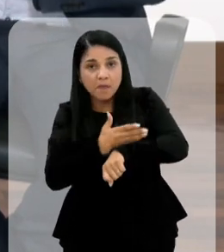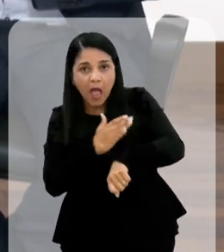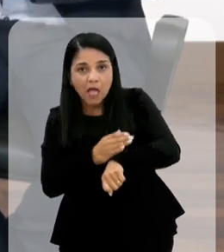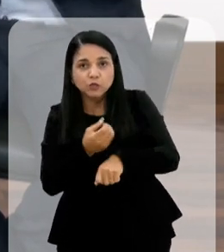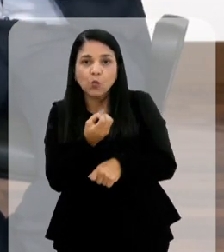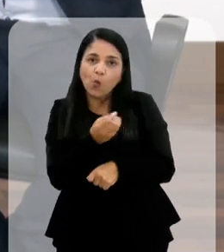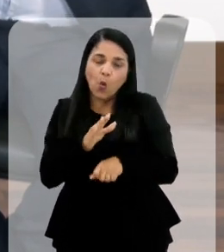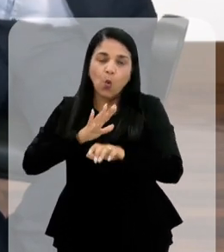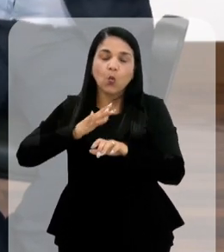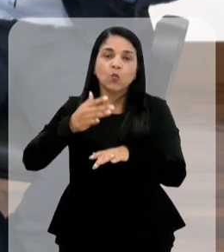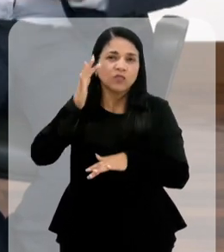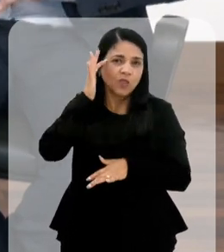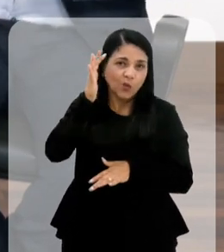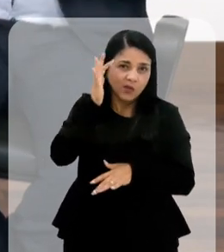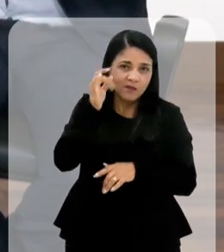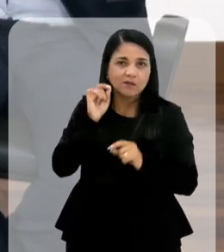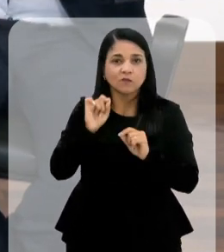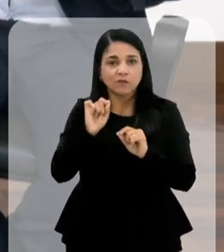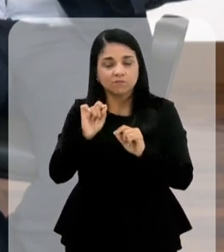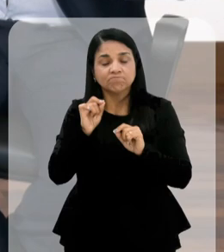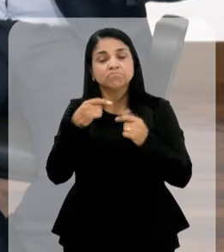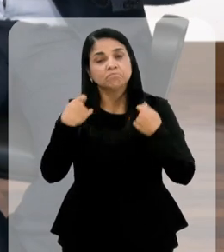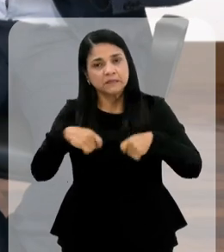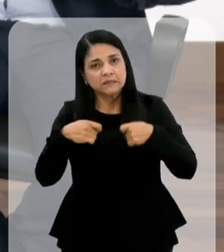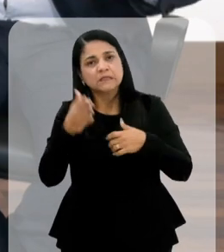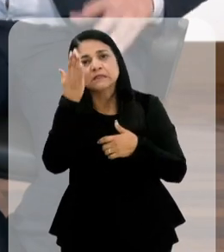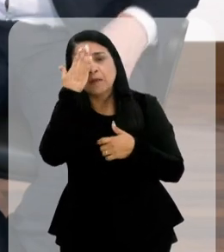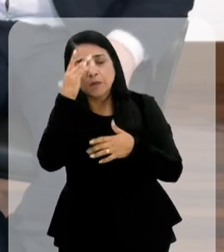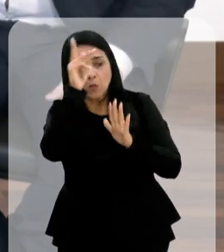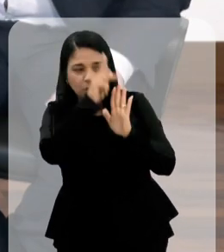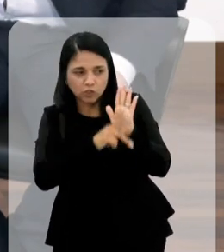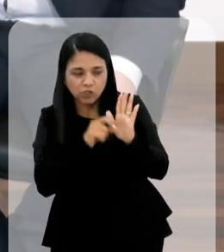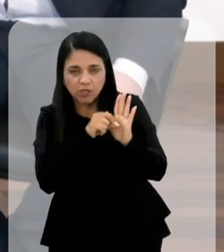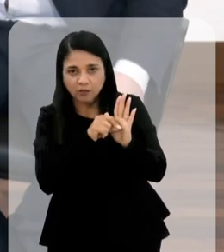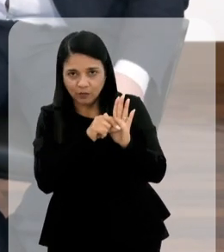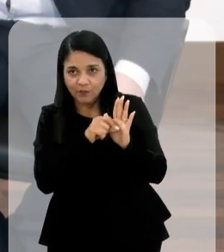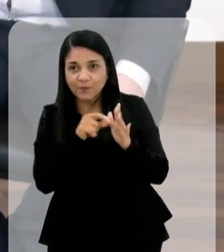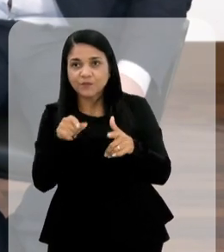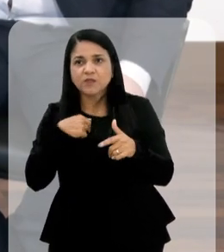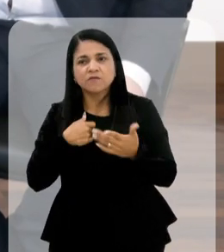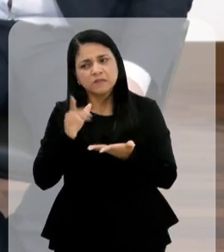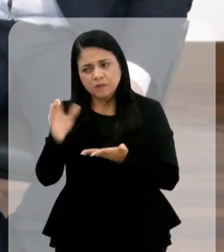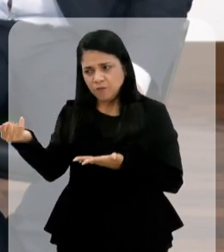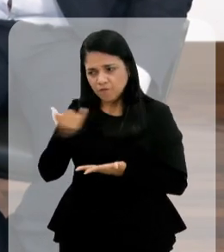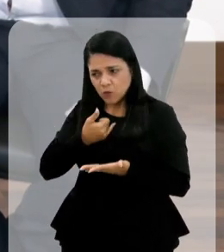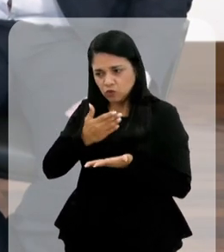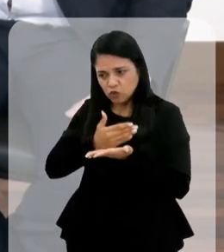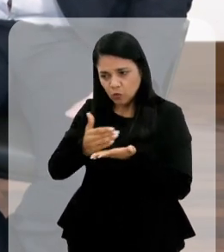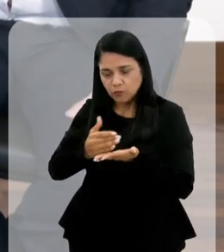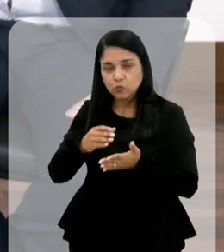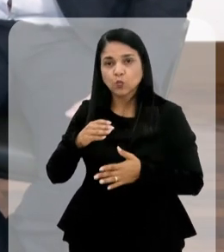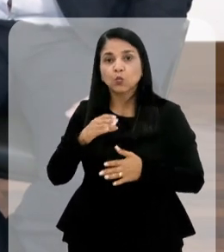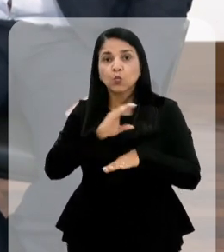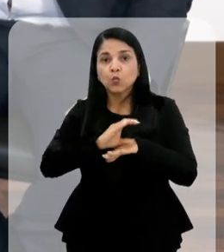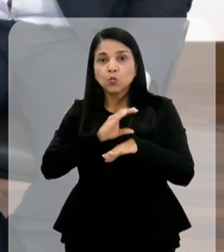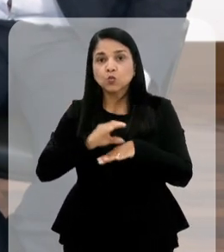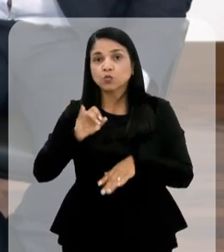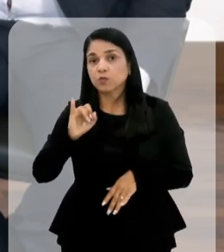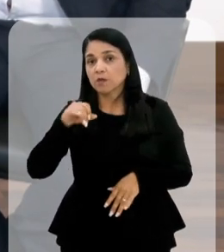curso mais prático, um curso mais teórico, a gente precisa ter umas dimensões em relação ao projeto. que já vai começar com alguns cursos na Imperatriz.